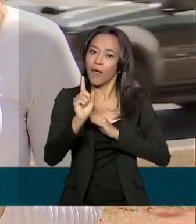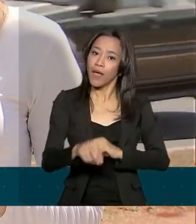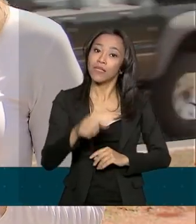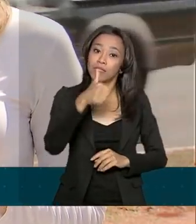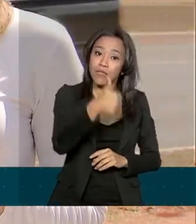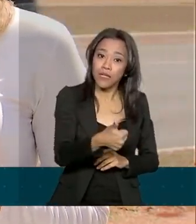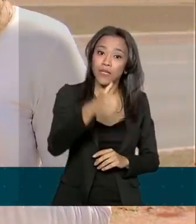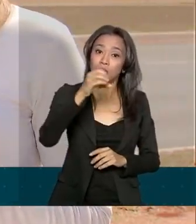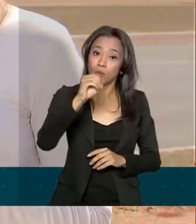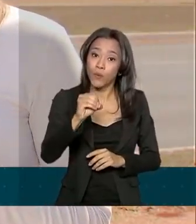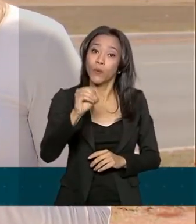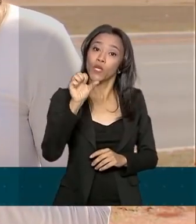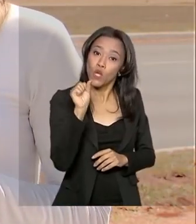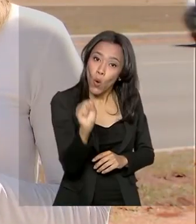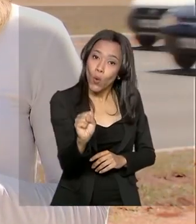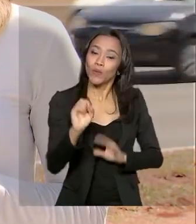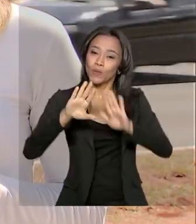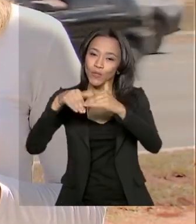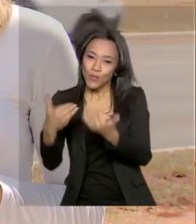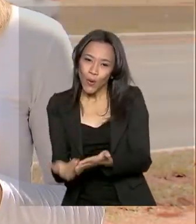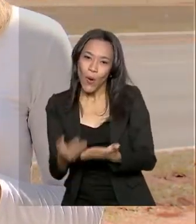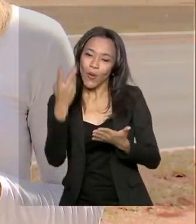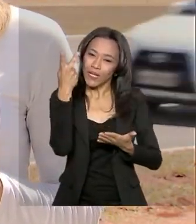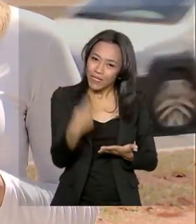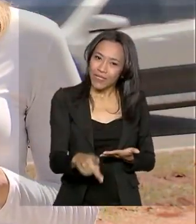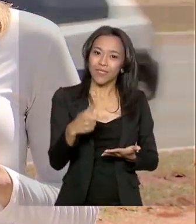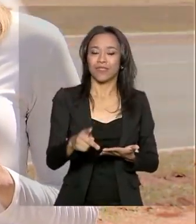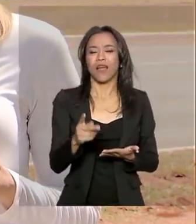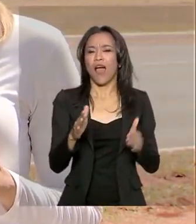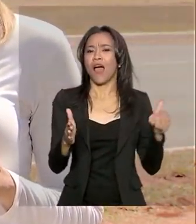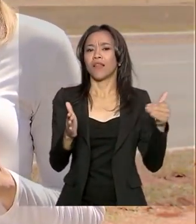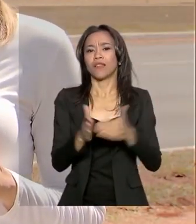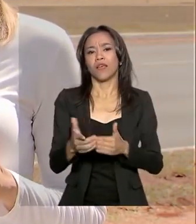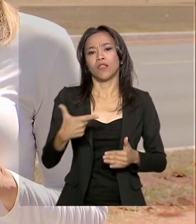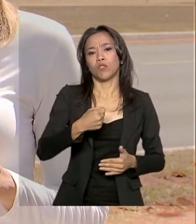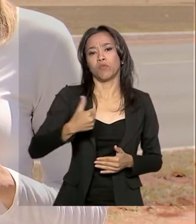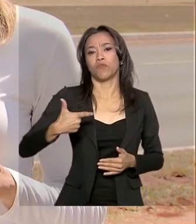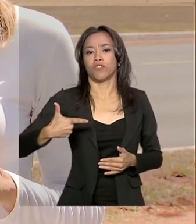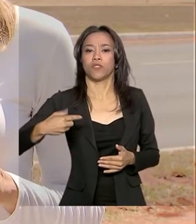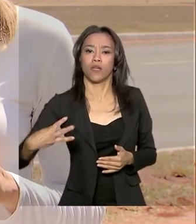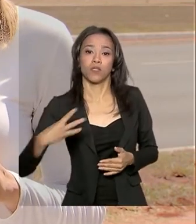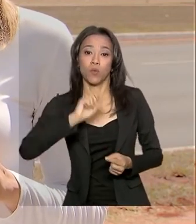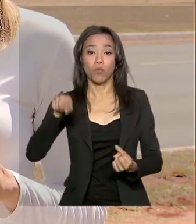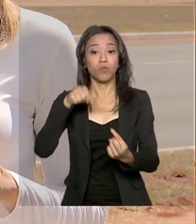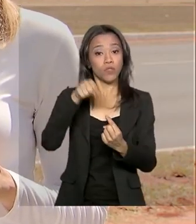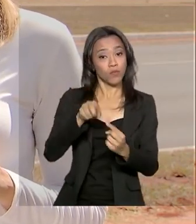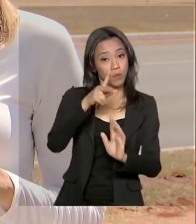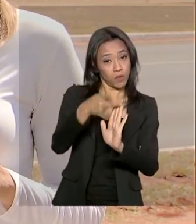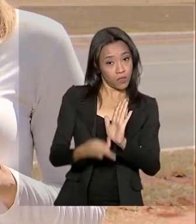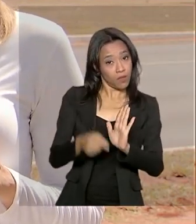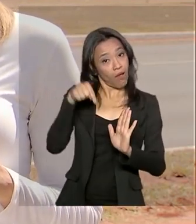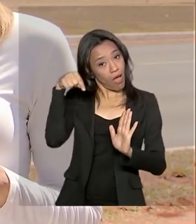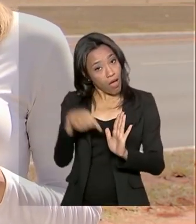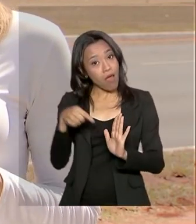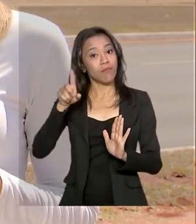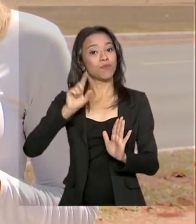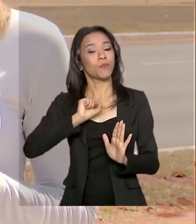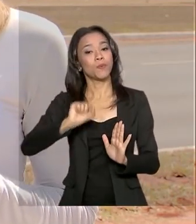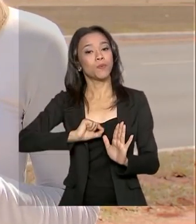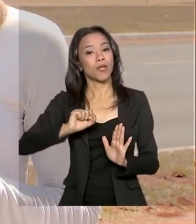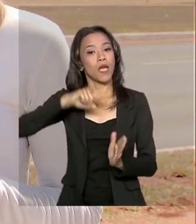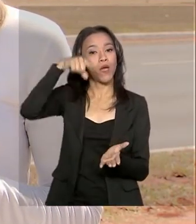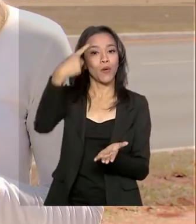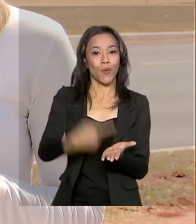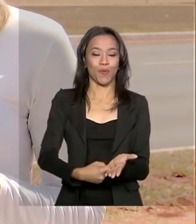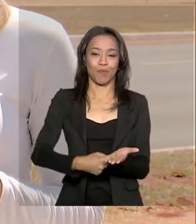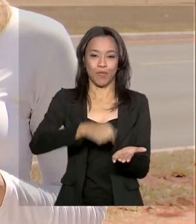novas escolas cívico-militares no país até 2023. O objetivo do projeto, que faz parte do compromisso